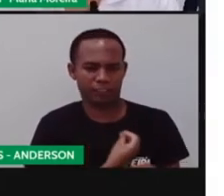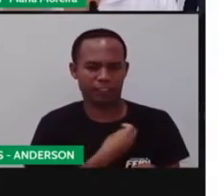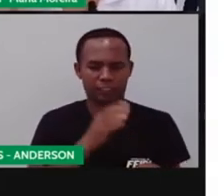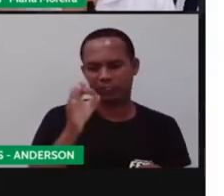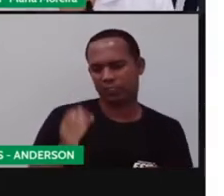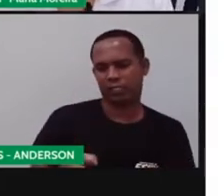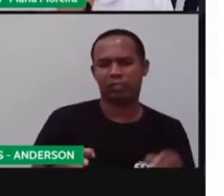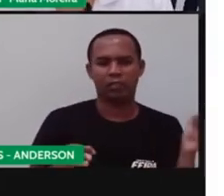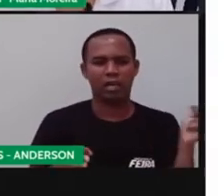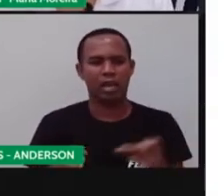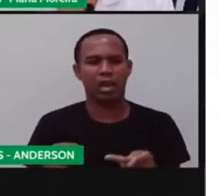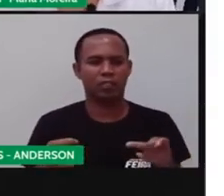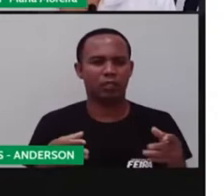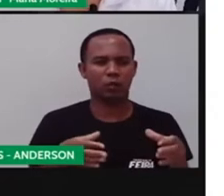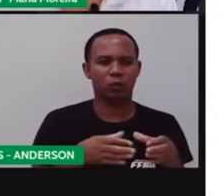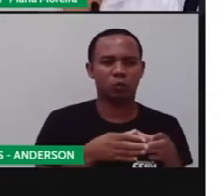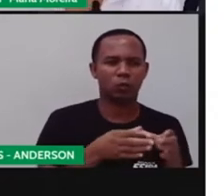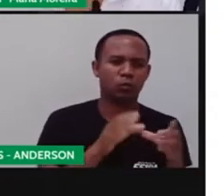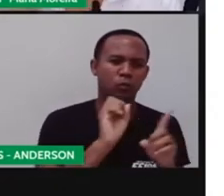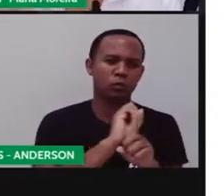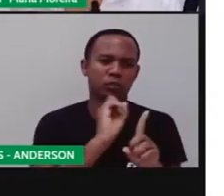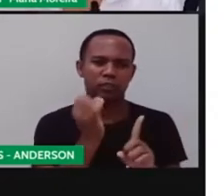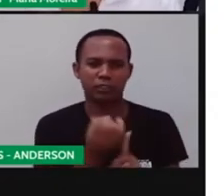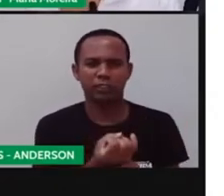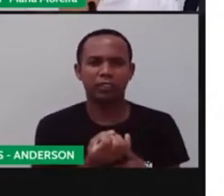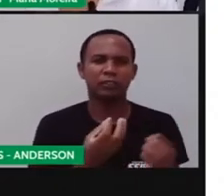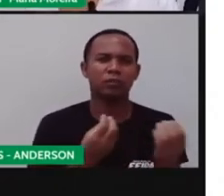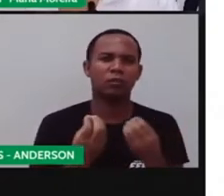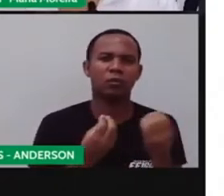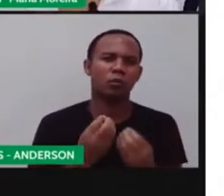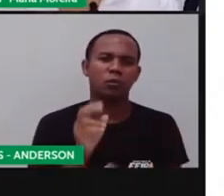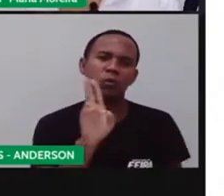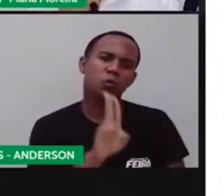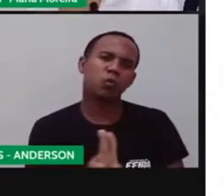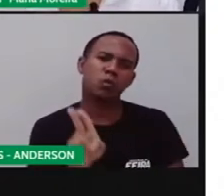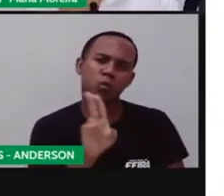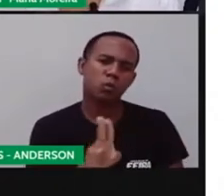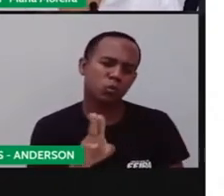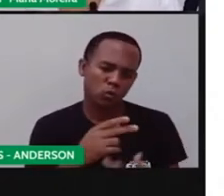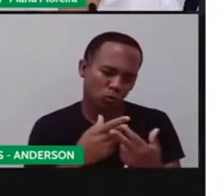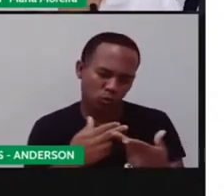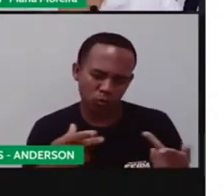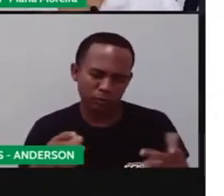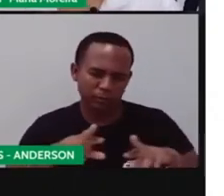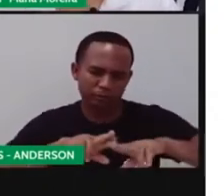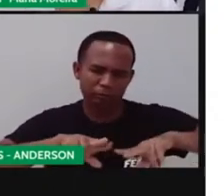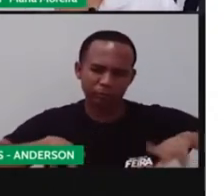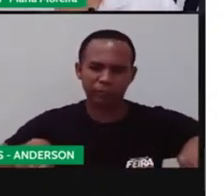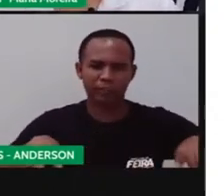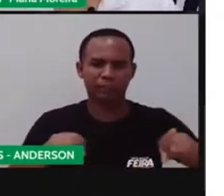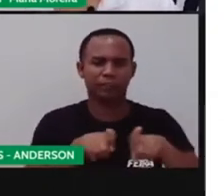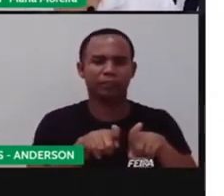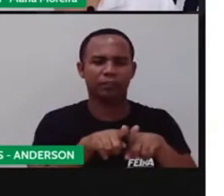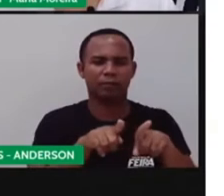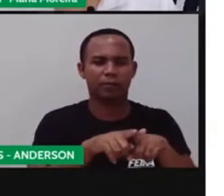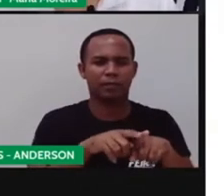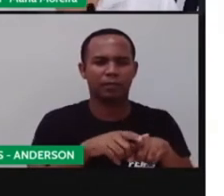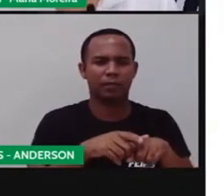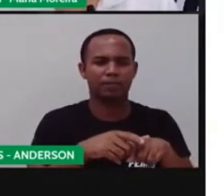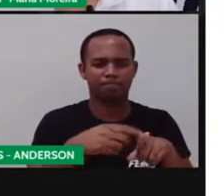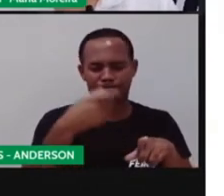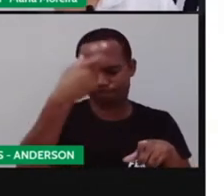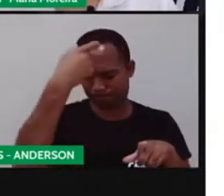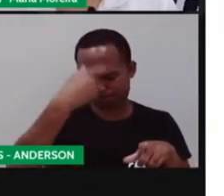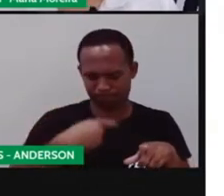errado dentro de determinada sociedade. O uso de materiais e ferramentas. As relações pessoais, né?